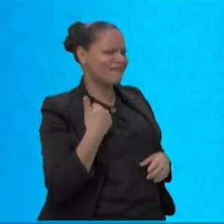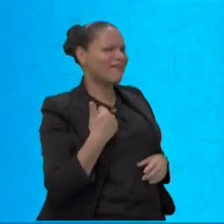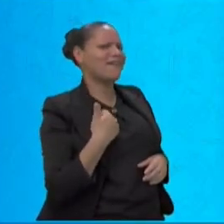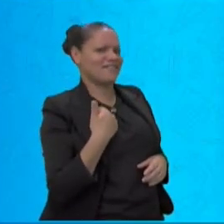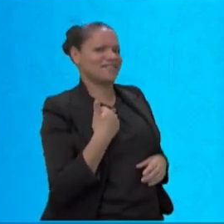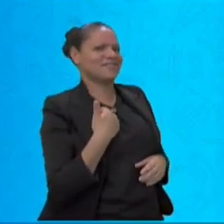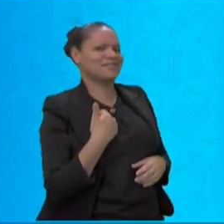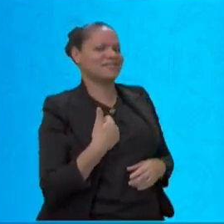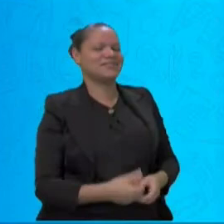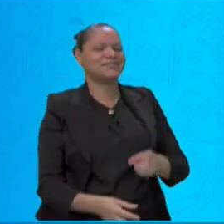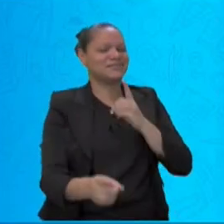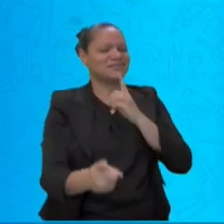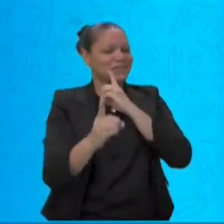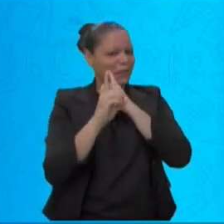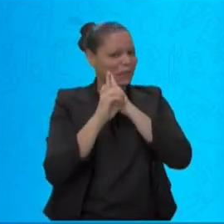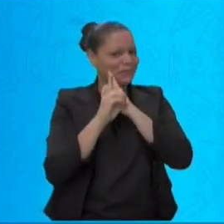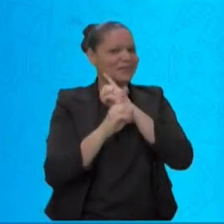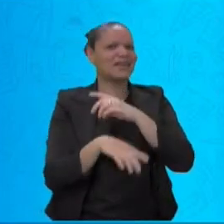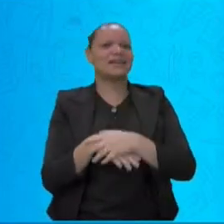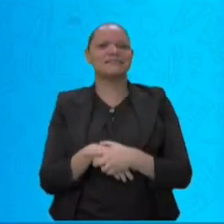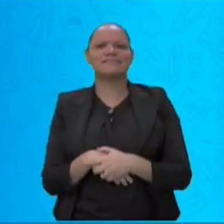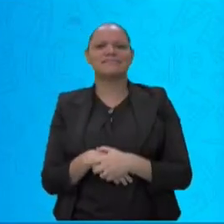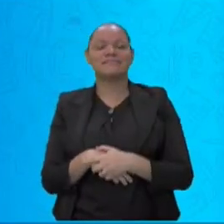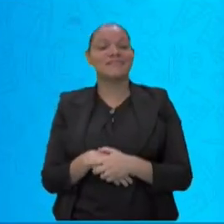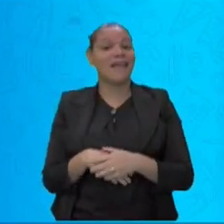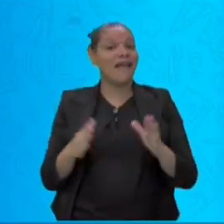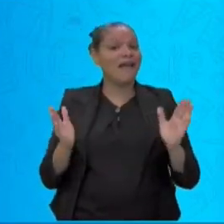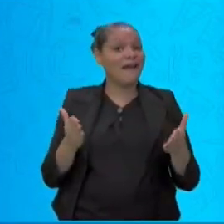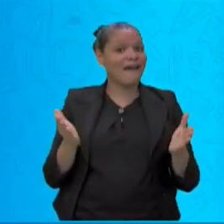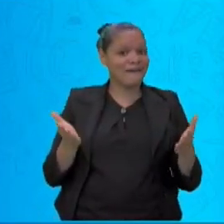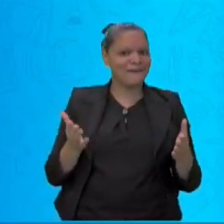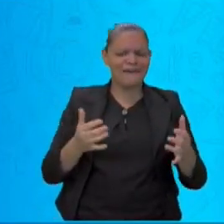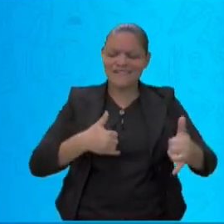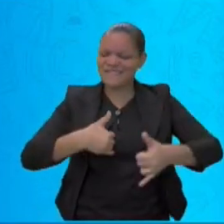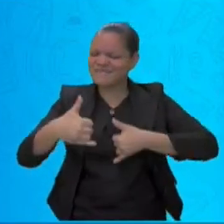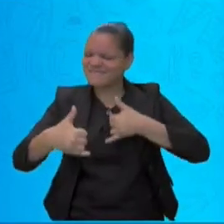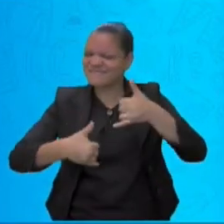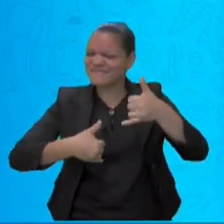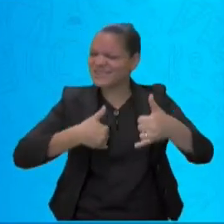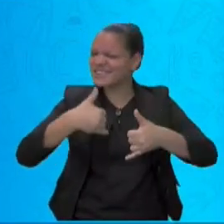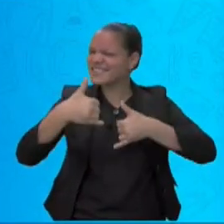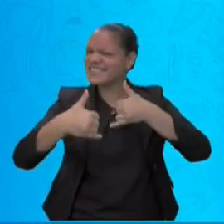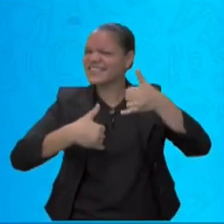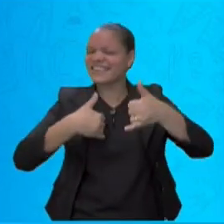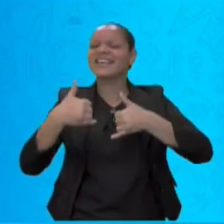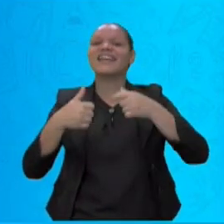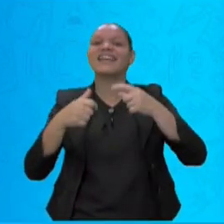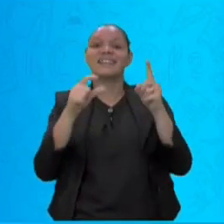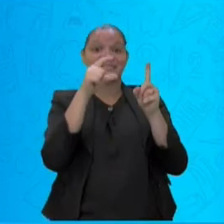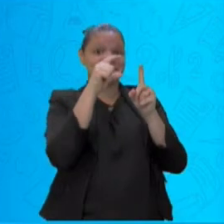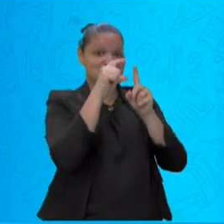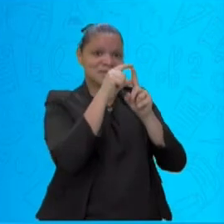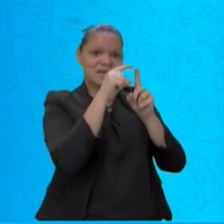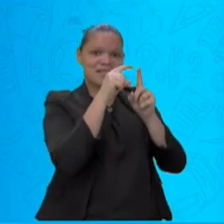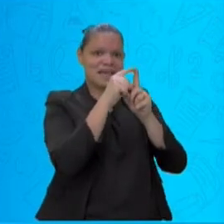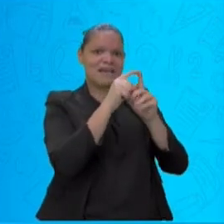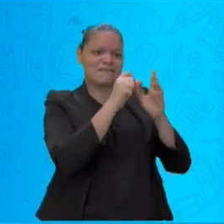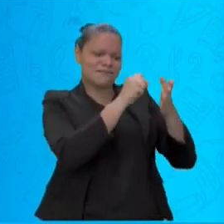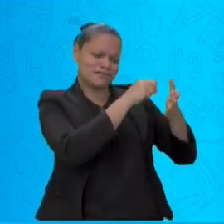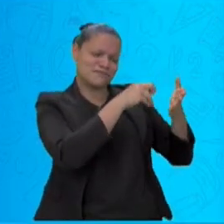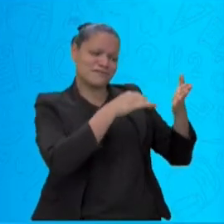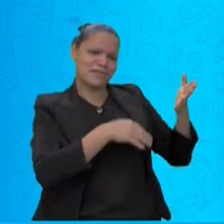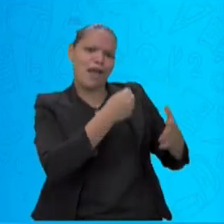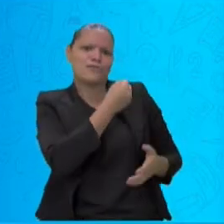encontros? Agora vamos brincar com as palavras, que é a atividade número 3. Vamos acrescentar